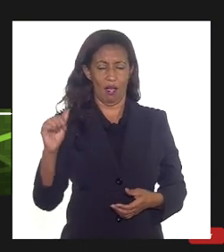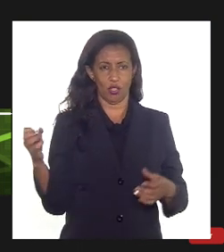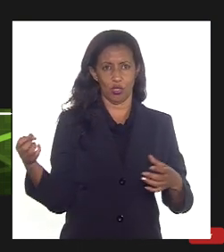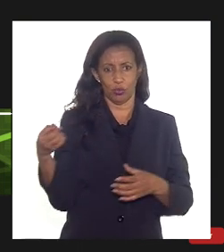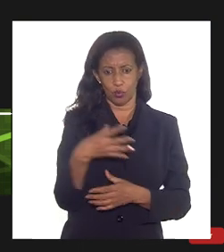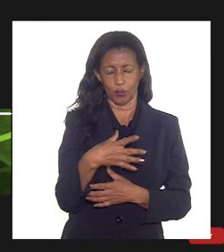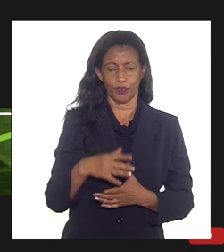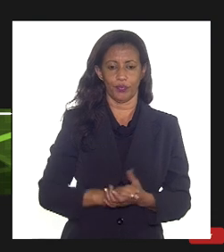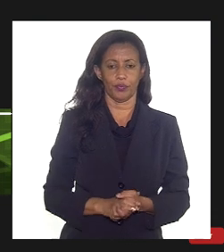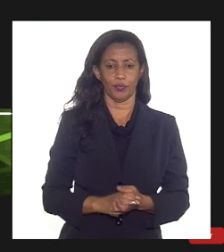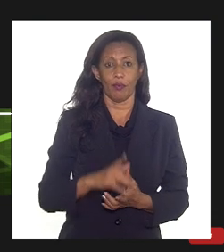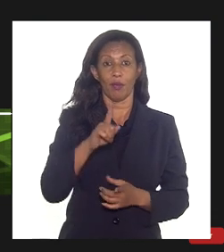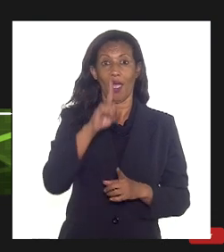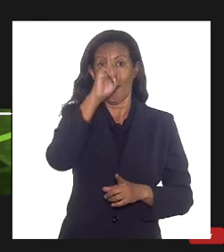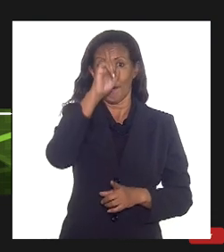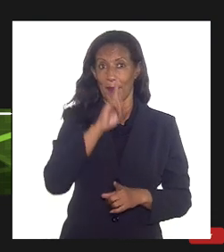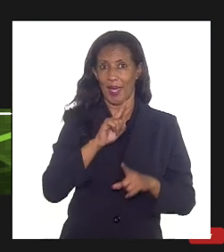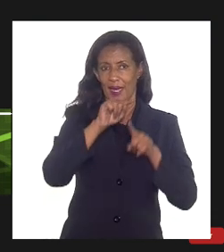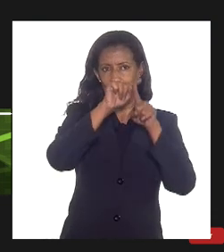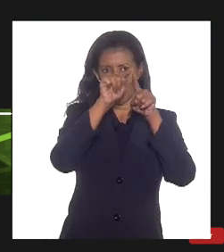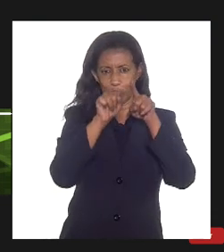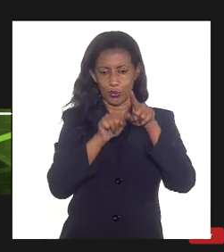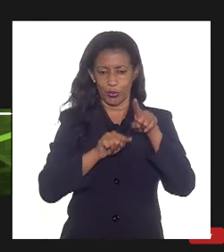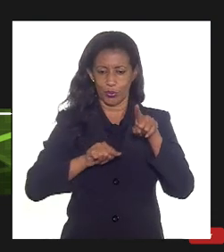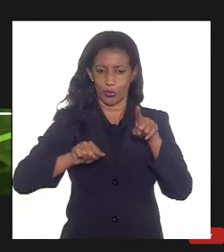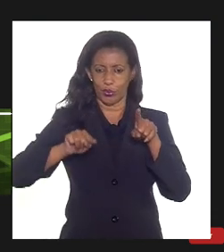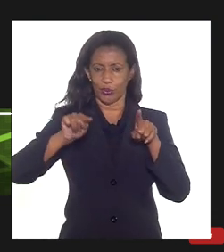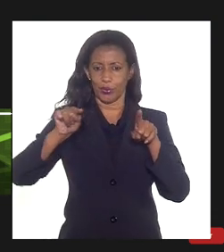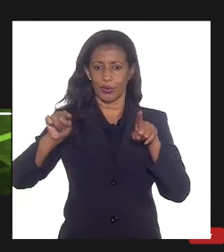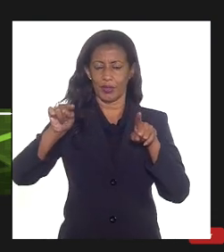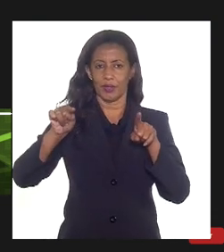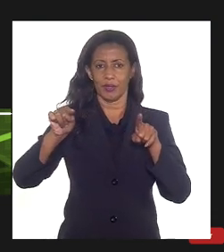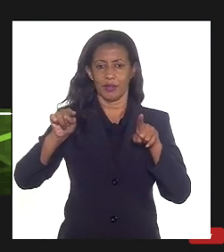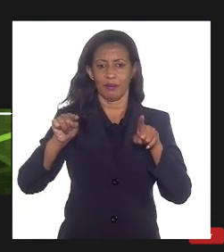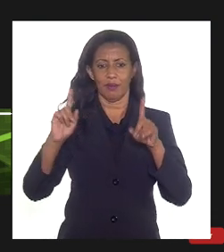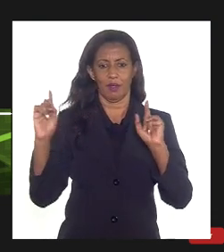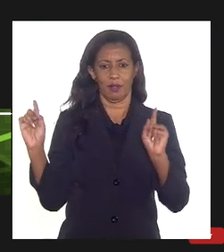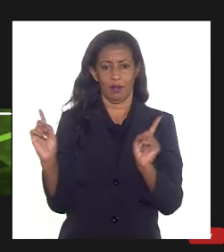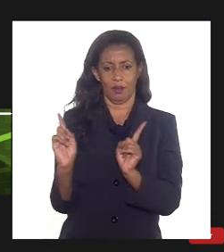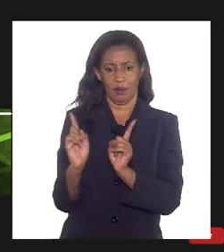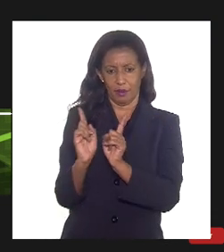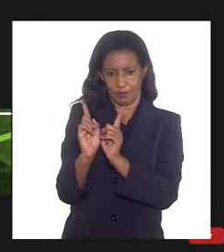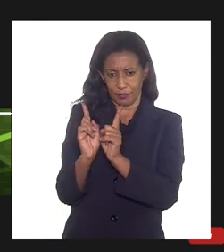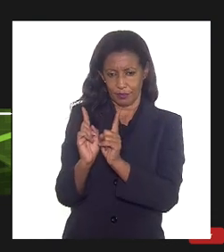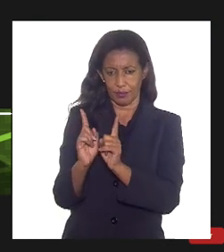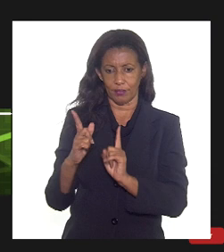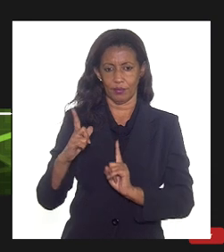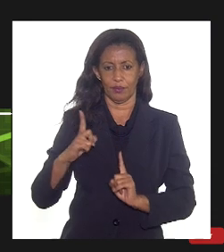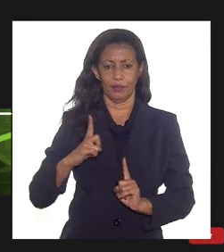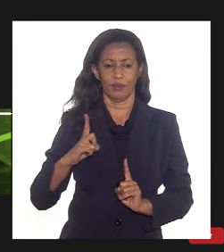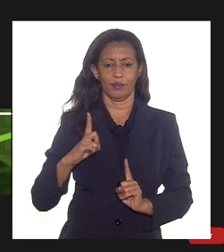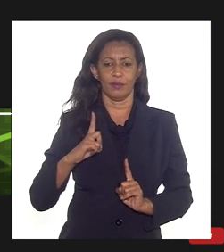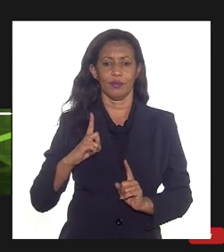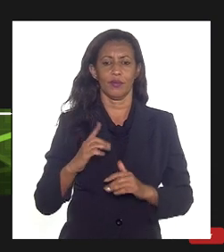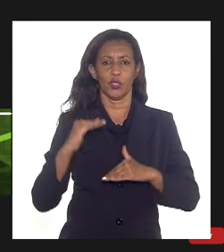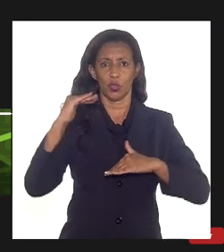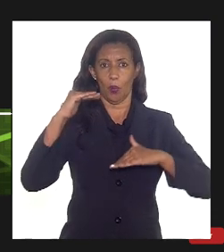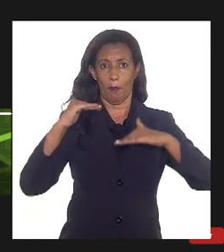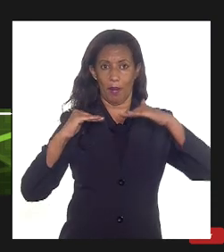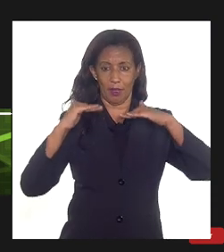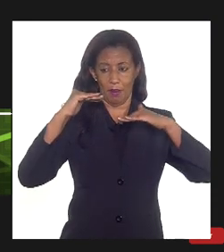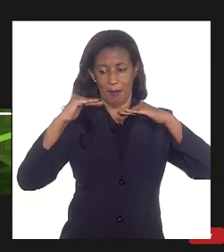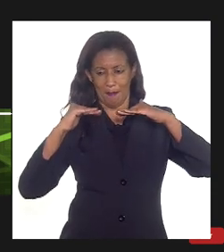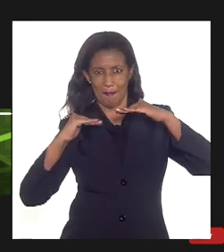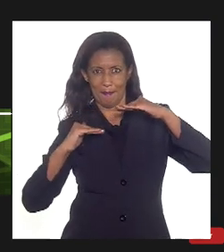em janeiro como aparece nas linhas amarela e cinza claro uma primeira redução ali ele tinha realmente um patamar um pouco mais